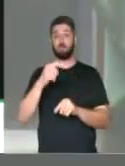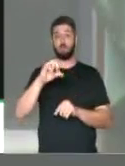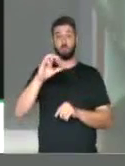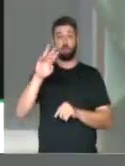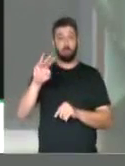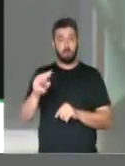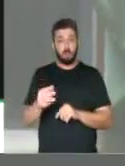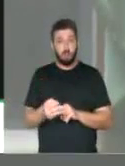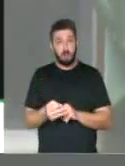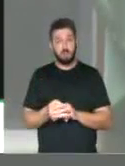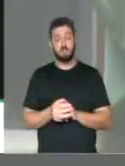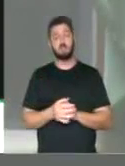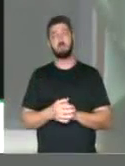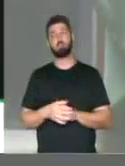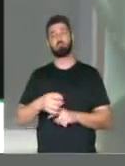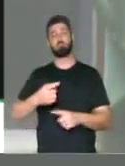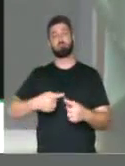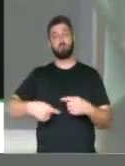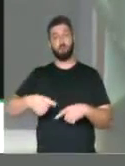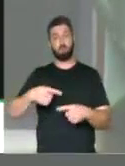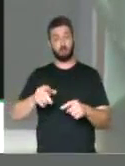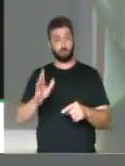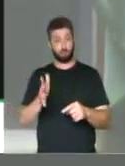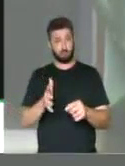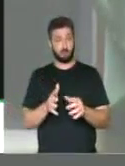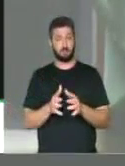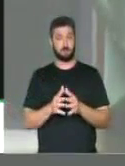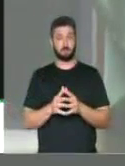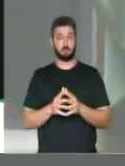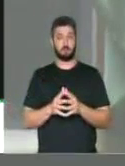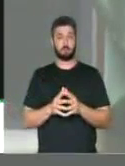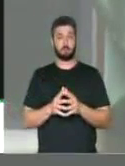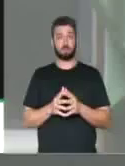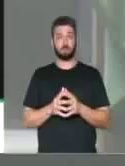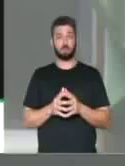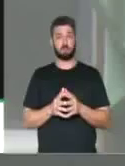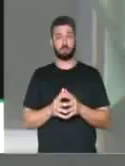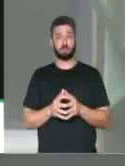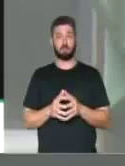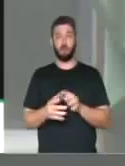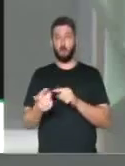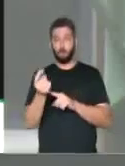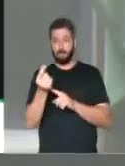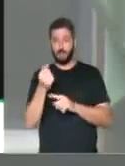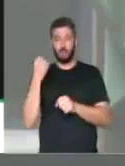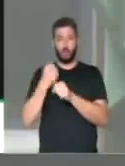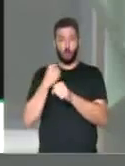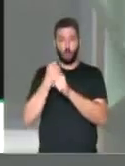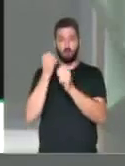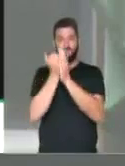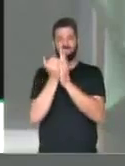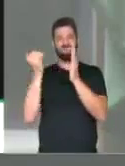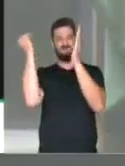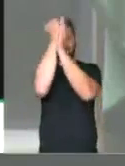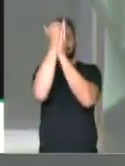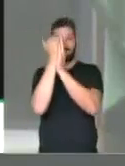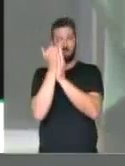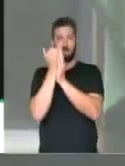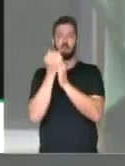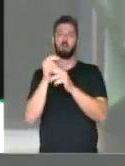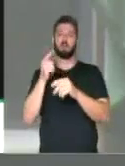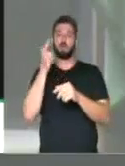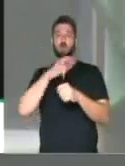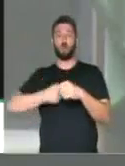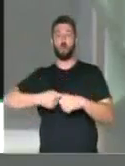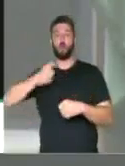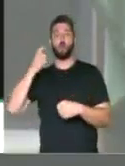bilhões movimentados pelos preços das obras superfaturadas que acabaram